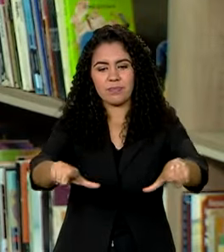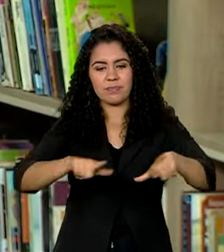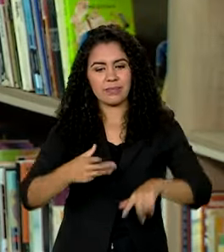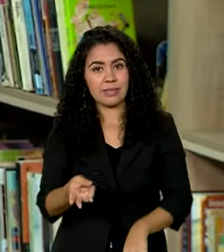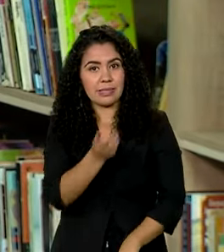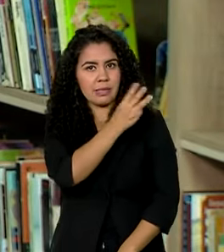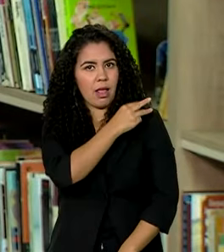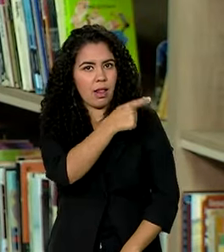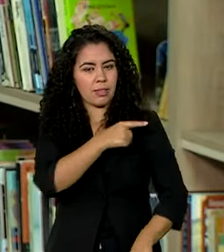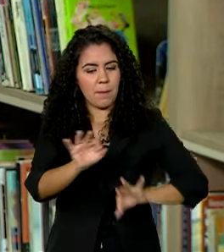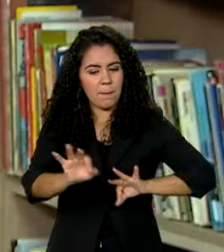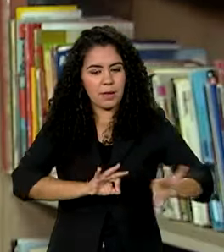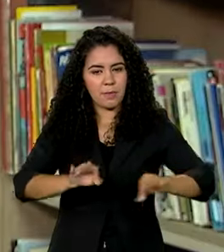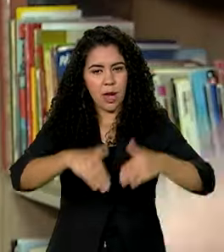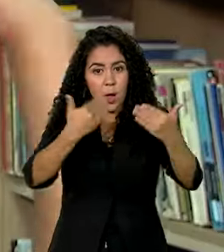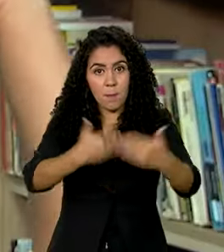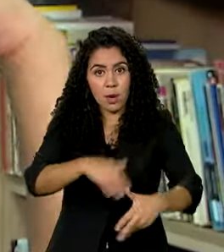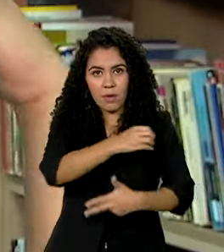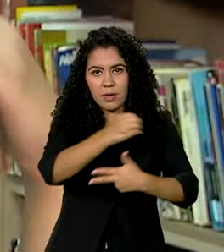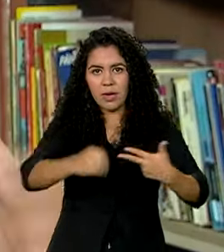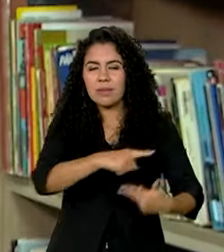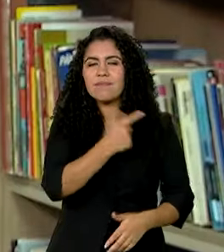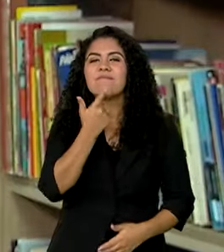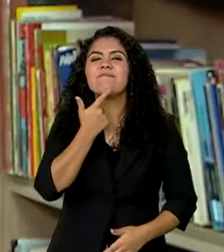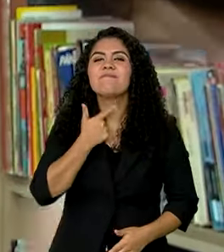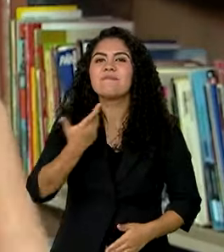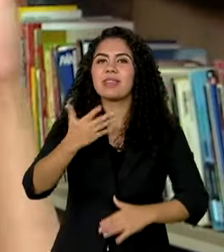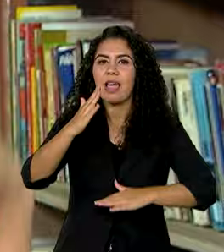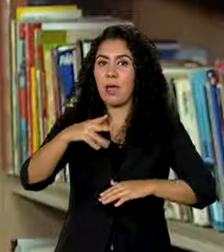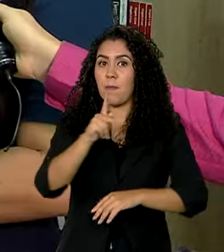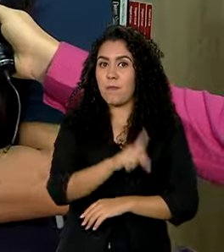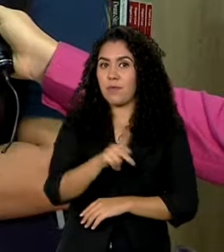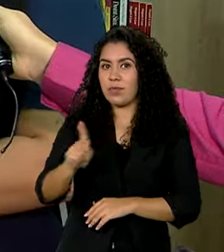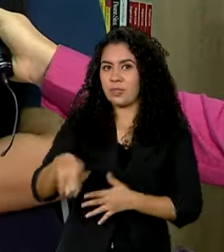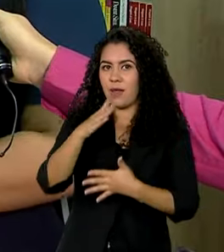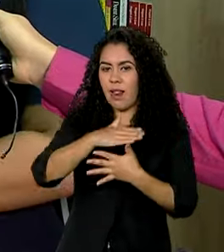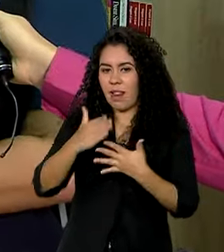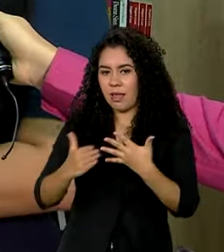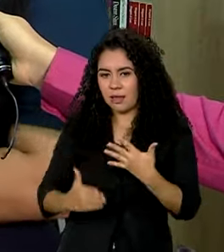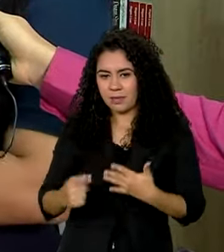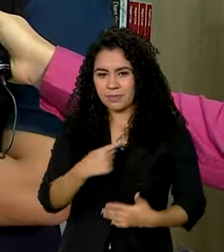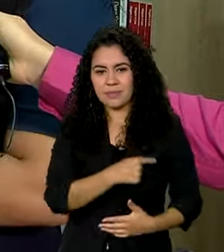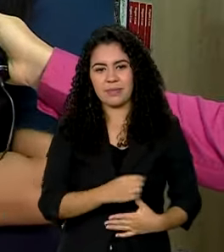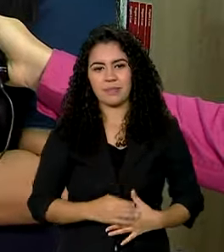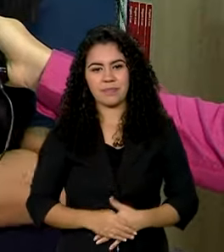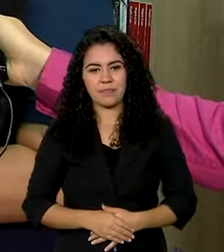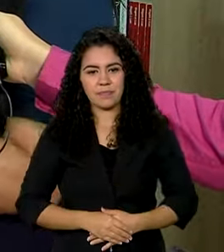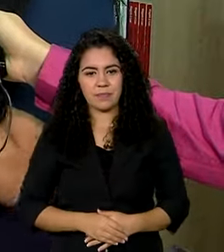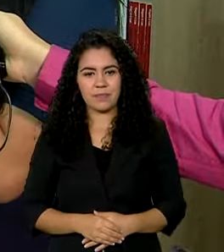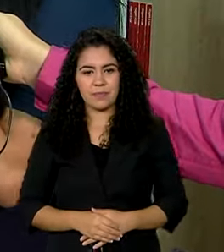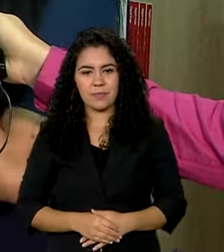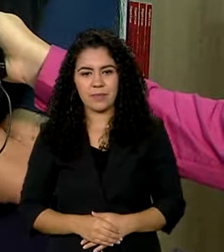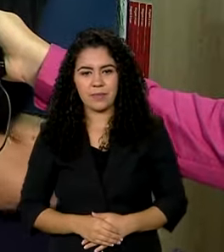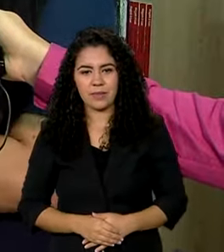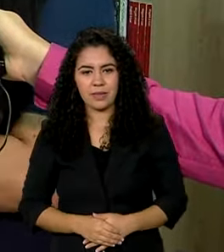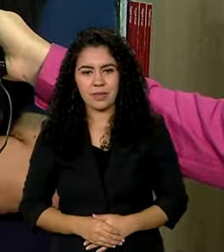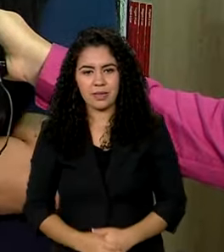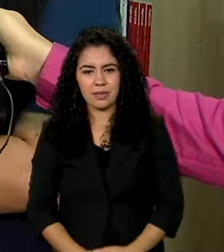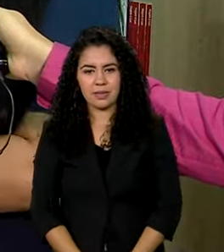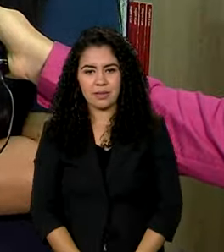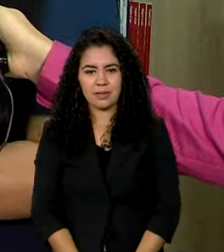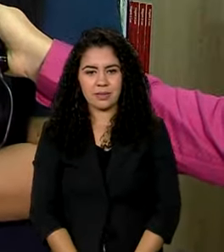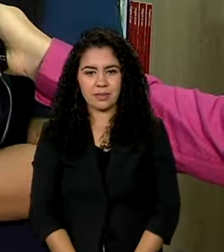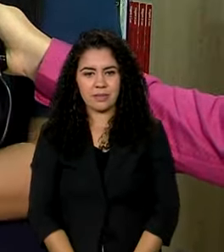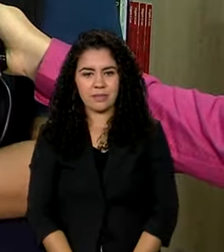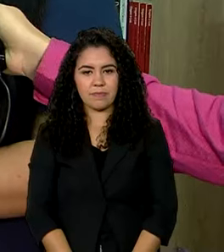preparando para o Enem, quer ser professora de Libras. Voltei a estudar, estou aqui, vou concluir agora